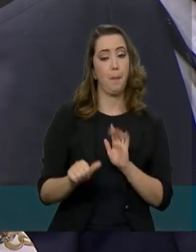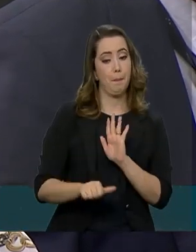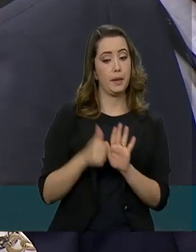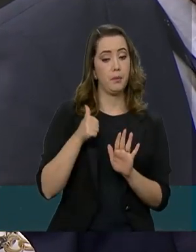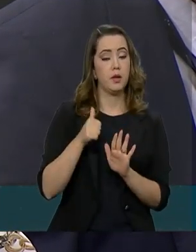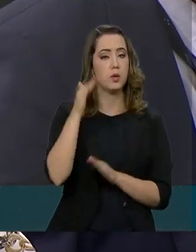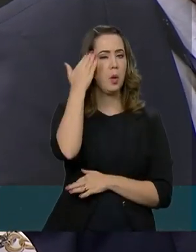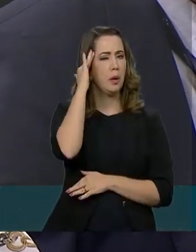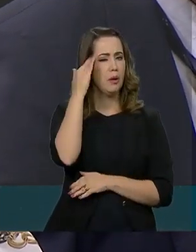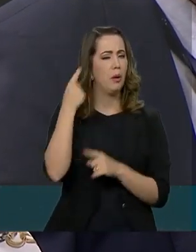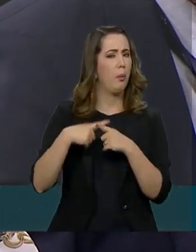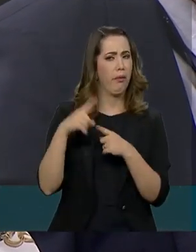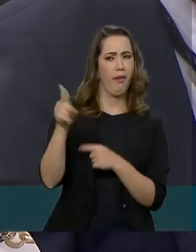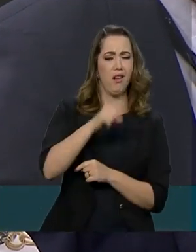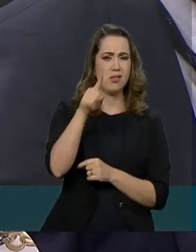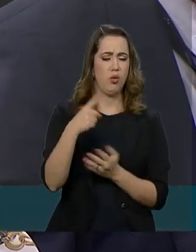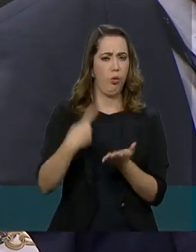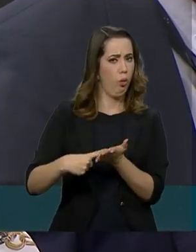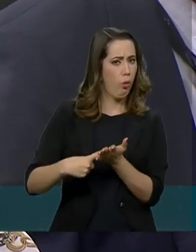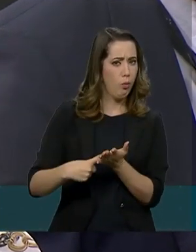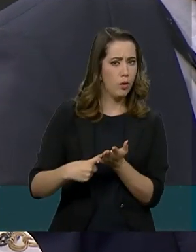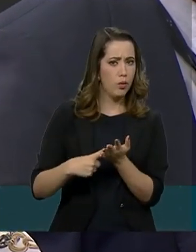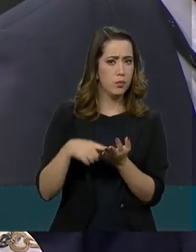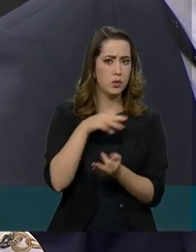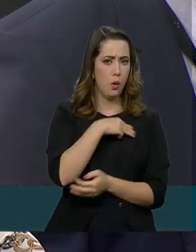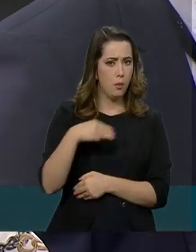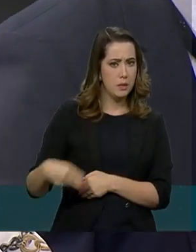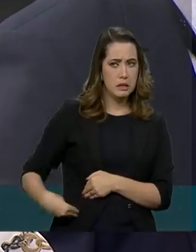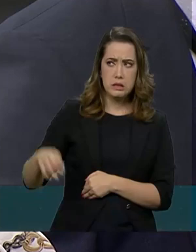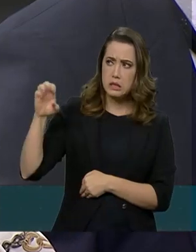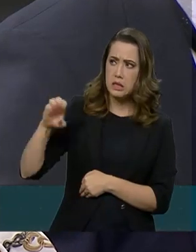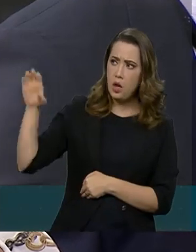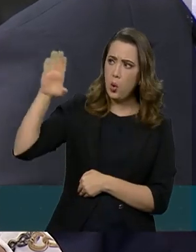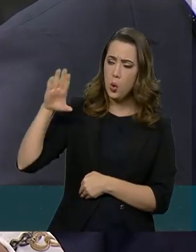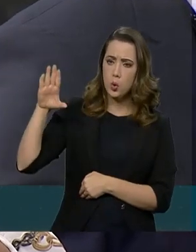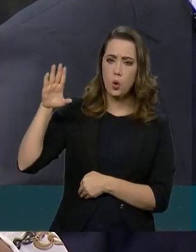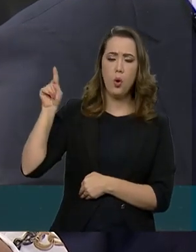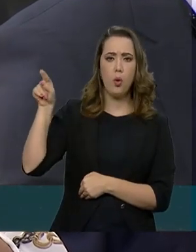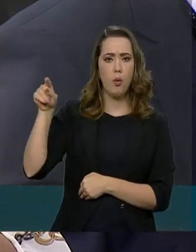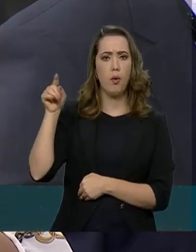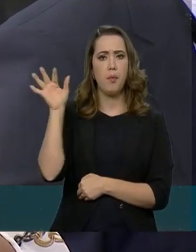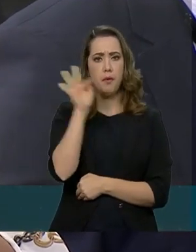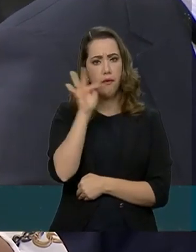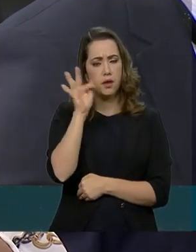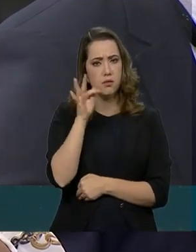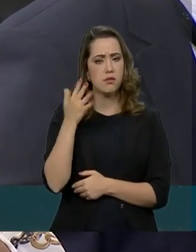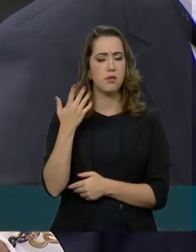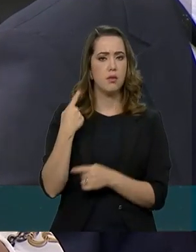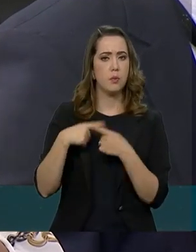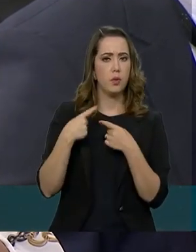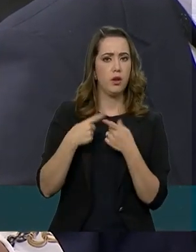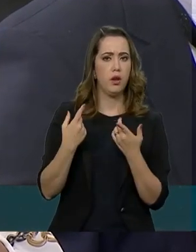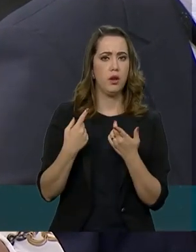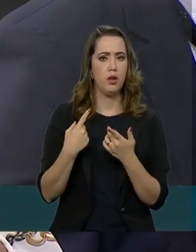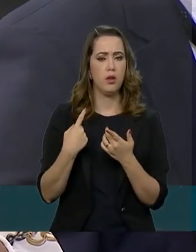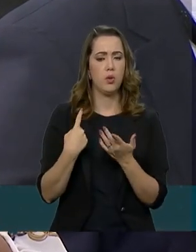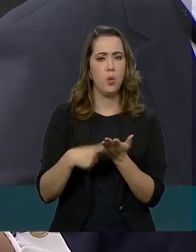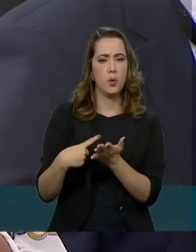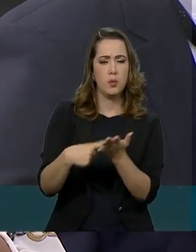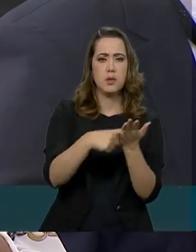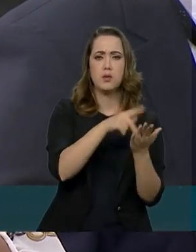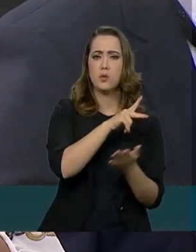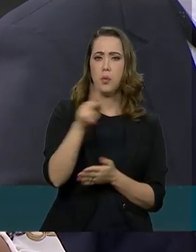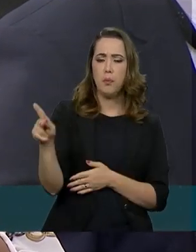cancelamento da agenda com o ministro da Europa e Negócios Estrangeiros da República Francesa. O senhor disse que foi em razão da agenda do presidente.